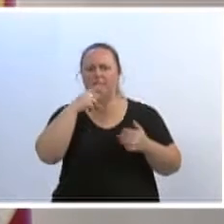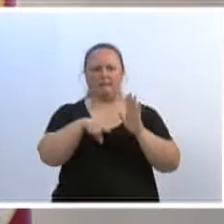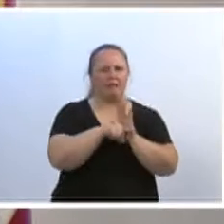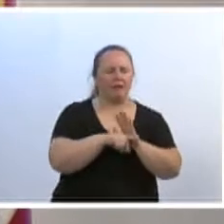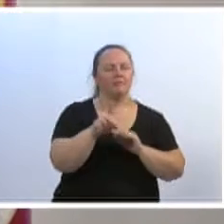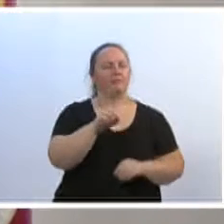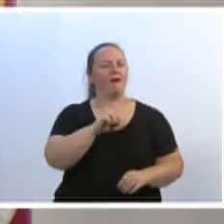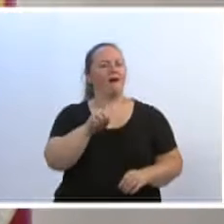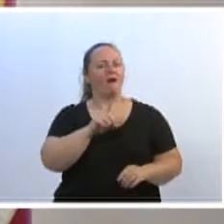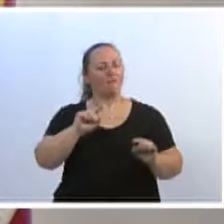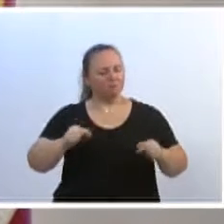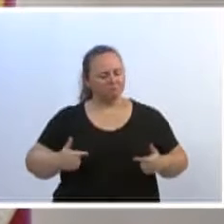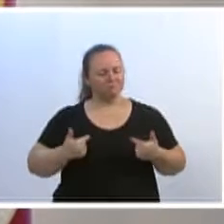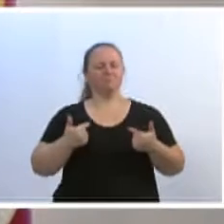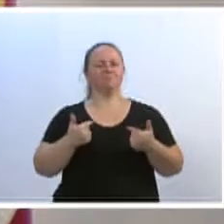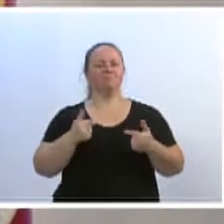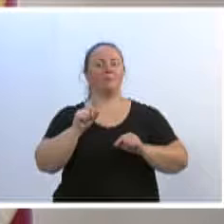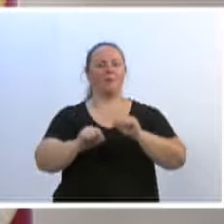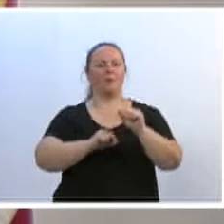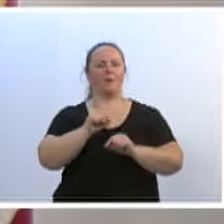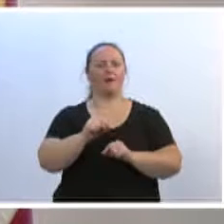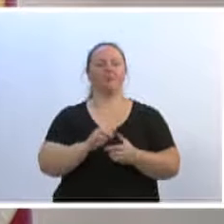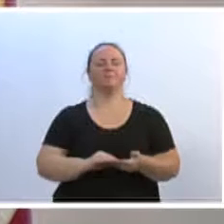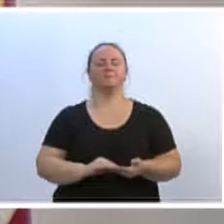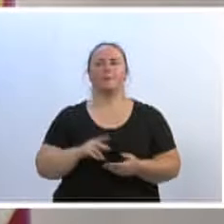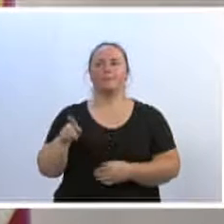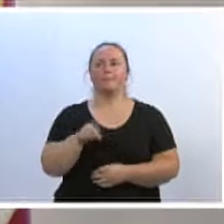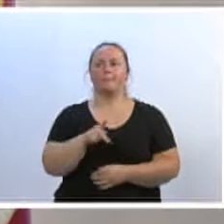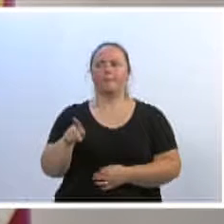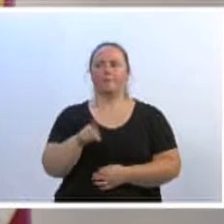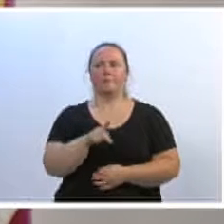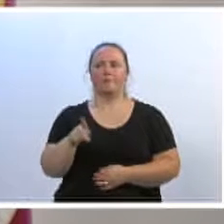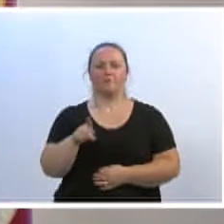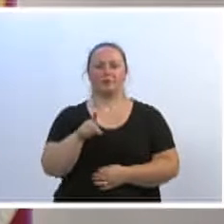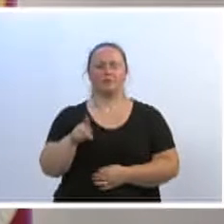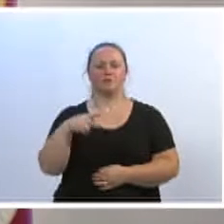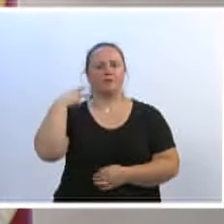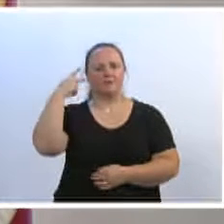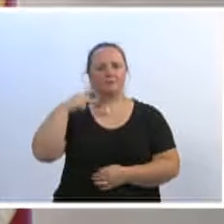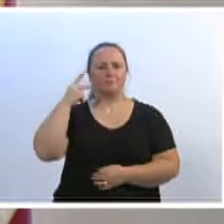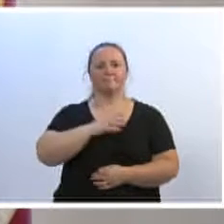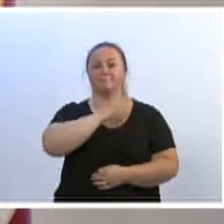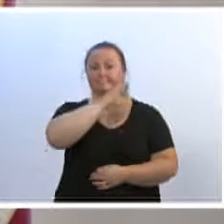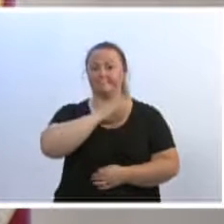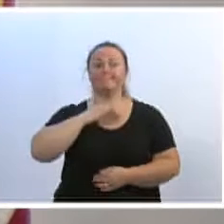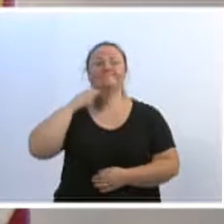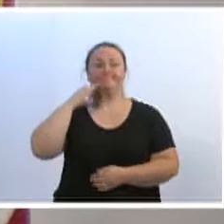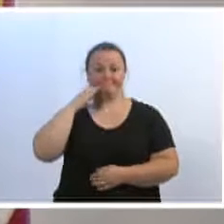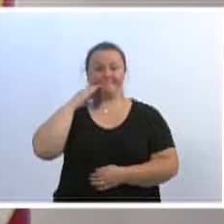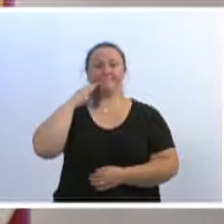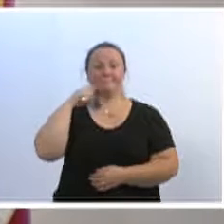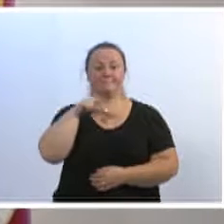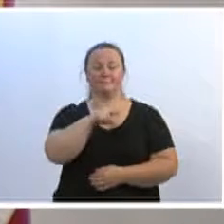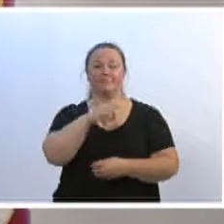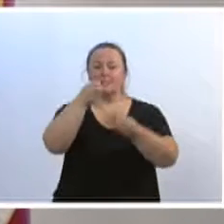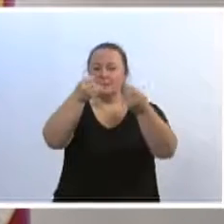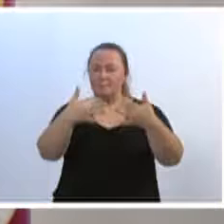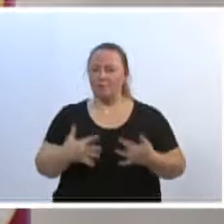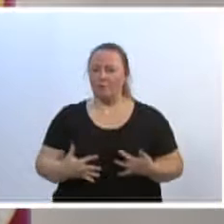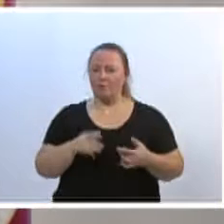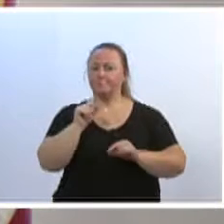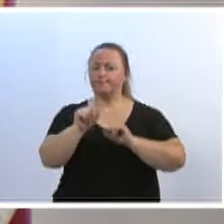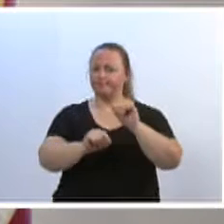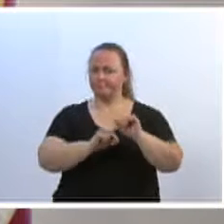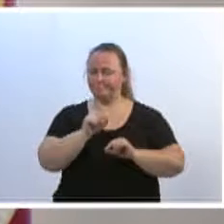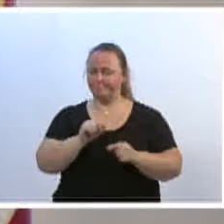mas fui provocado positivamente pelo discurso do professor, do vereador César Sim, quando falou da importância de